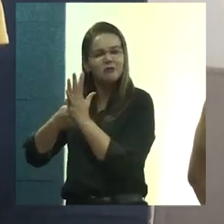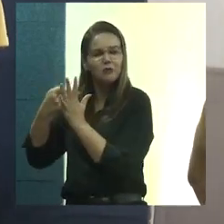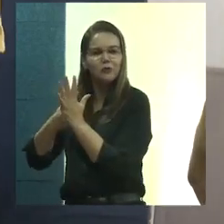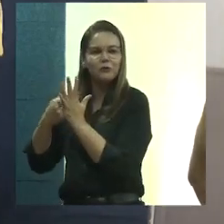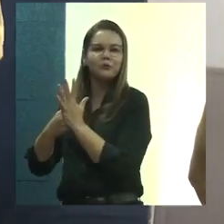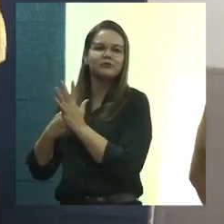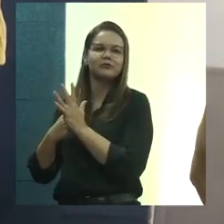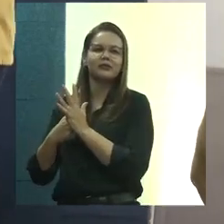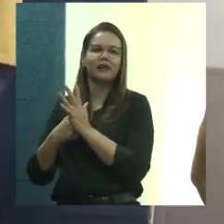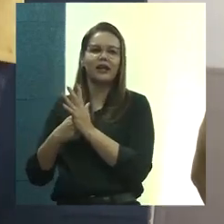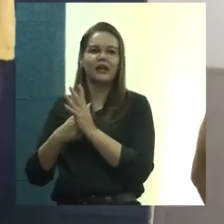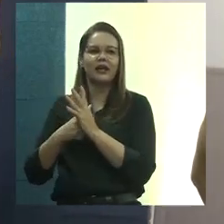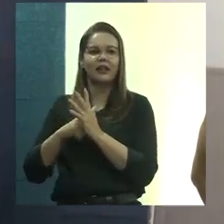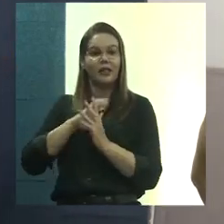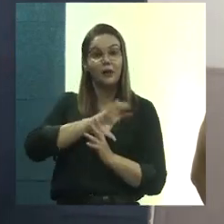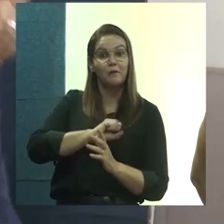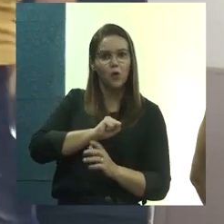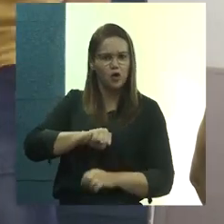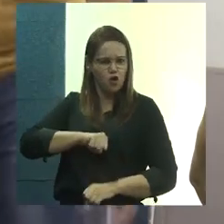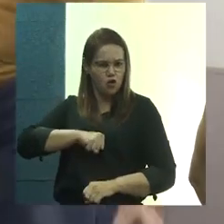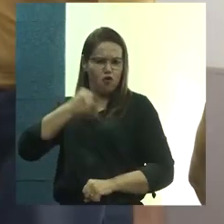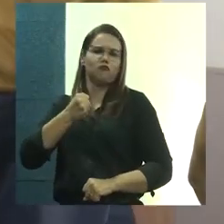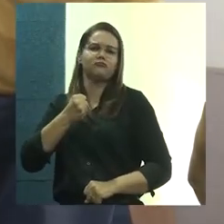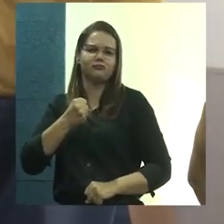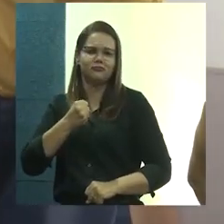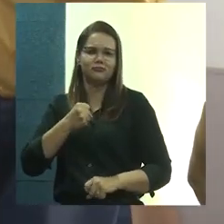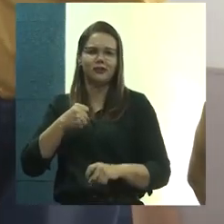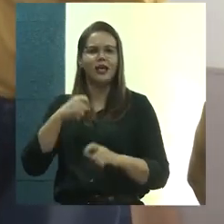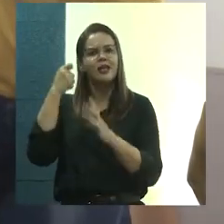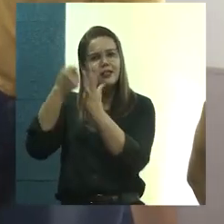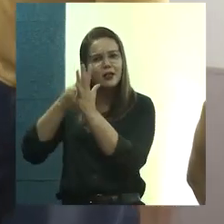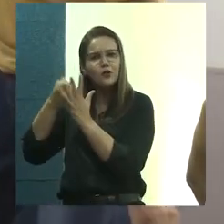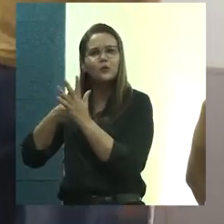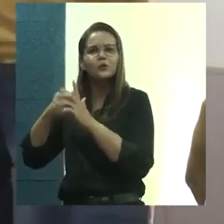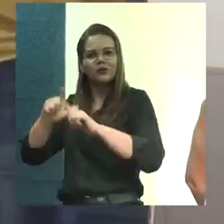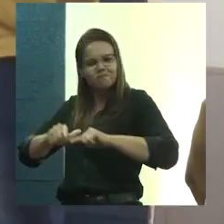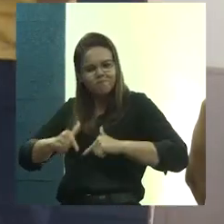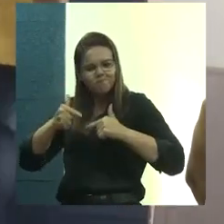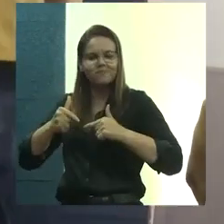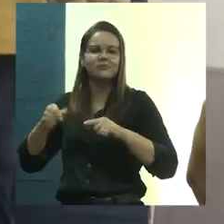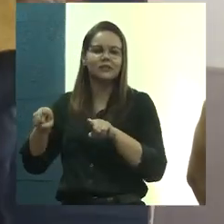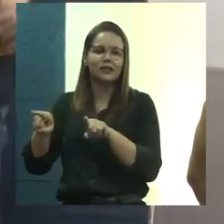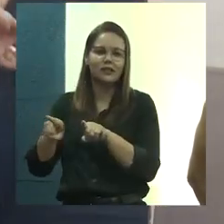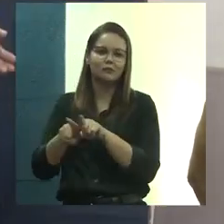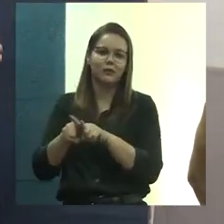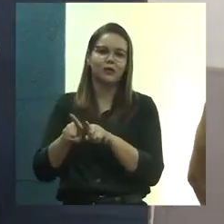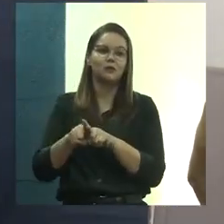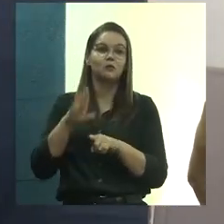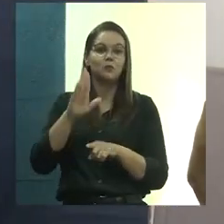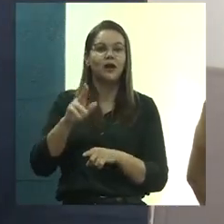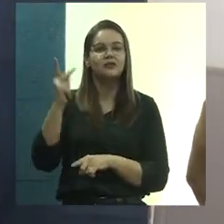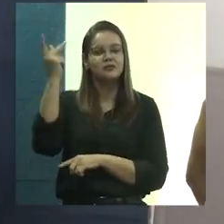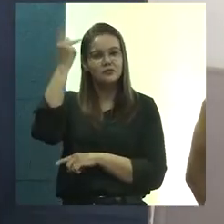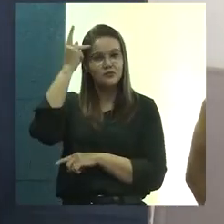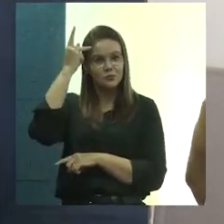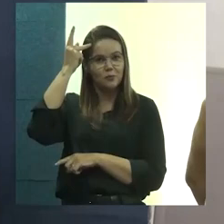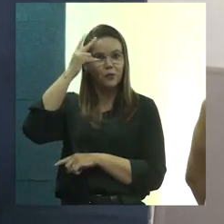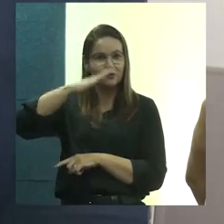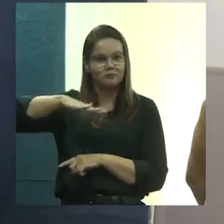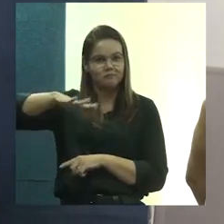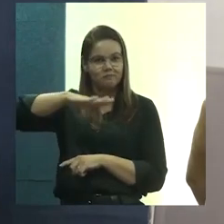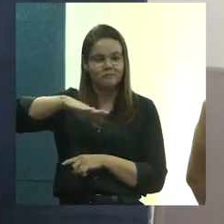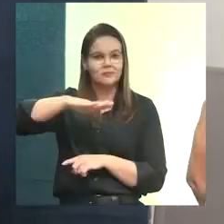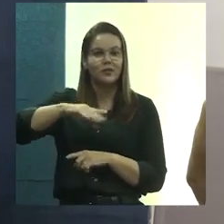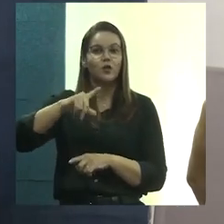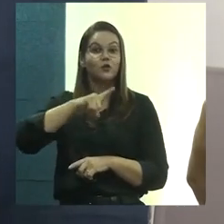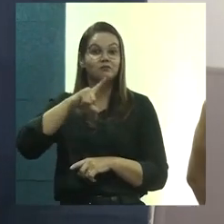precarização, de amor e ódio ao mesmo tempo, e de muita luta, mas num cenário de São Paulo,